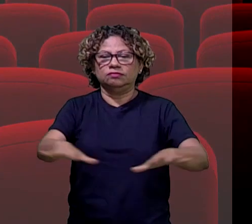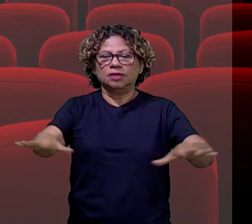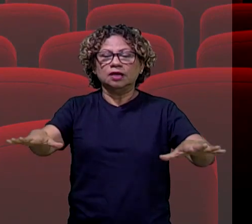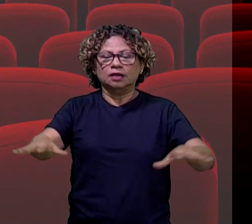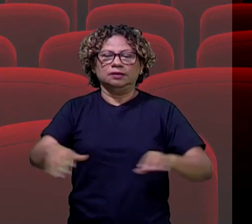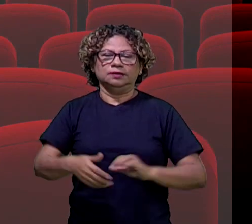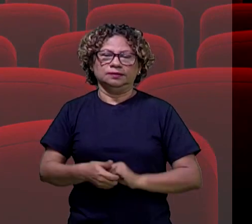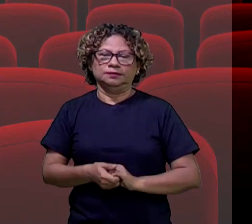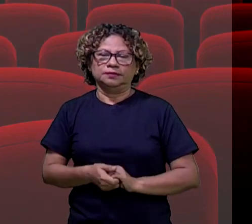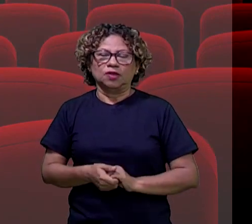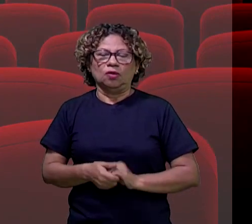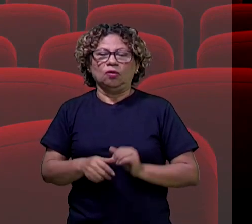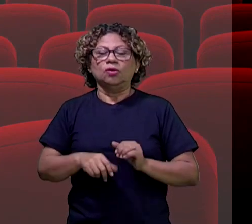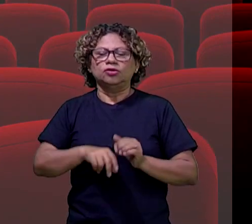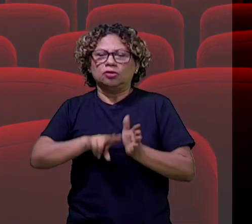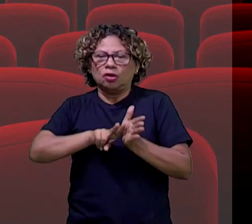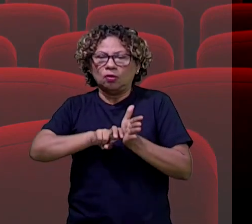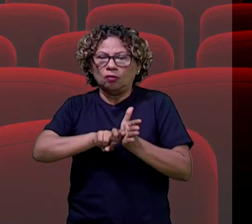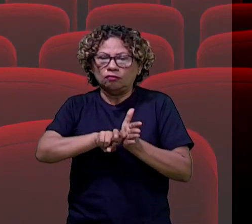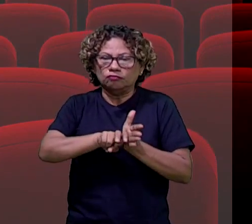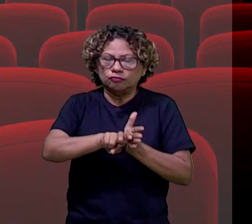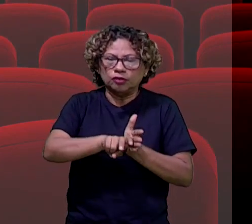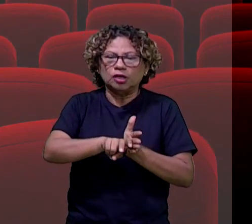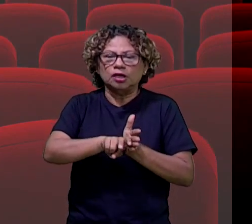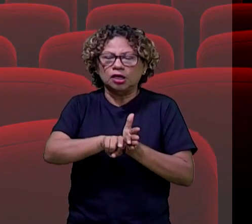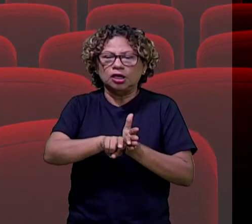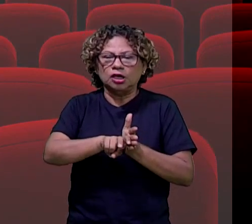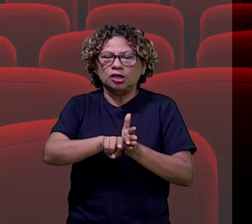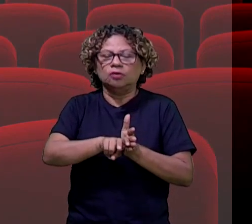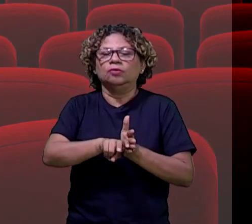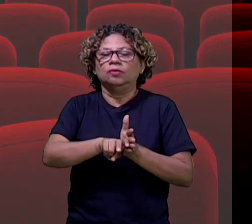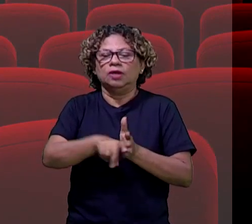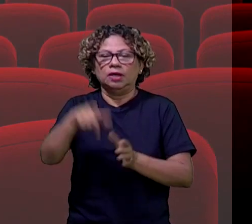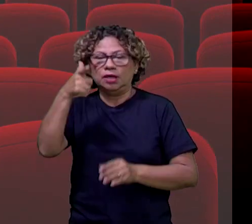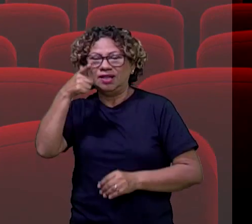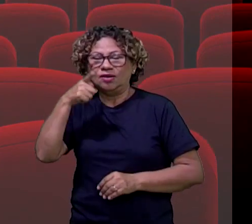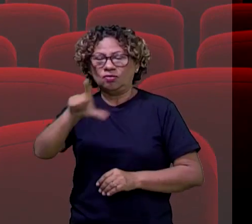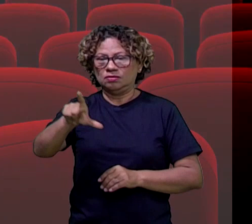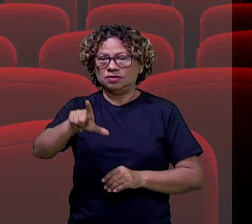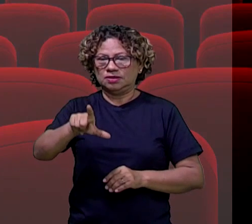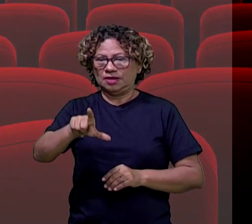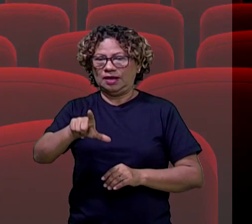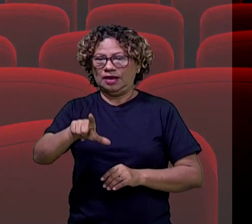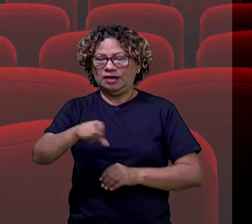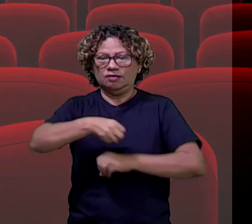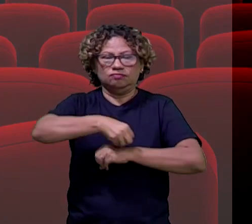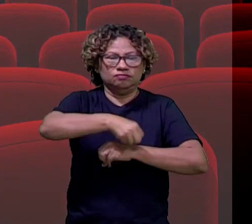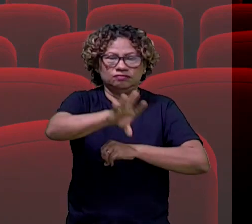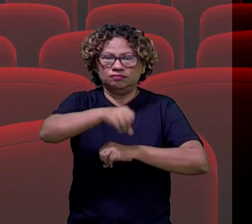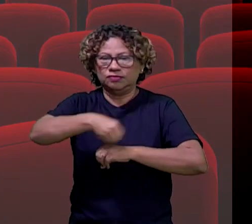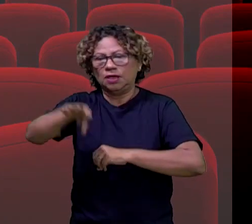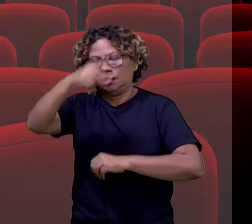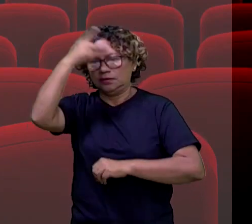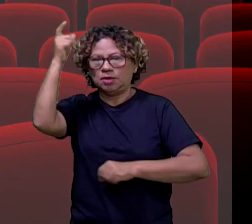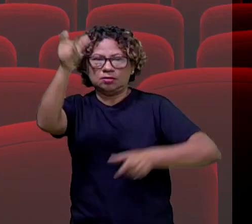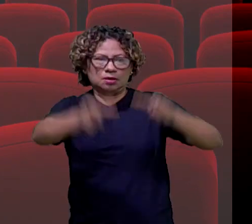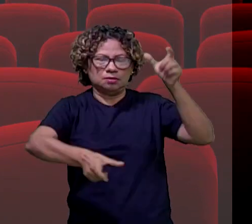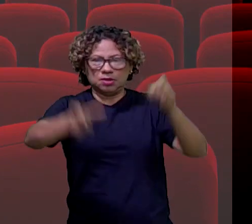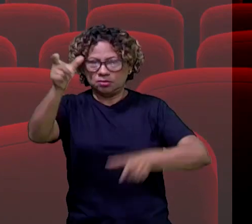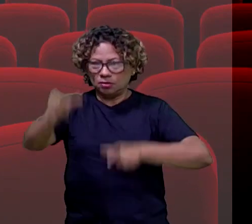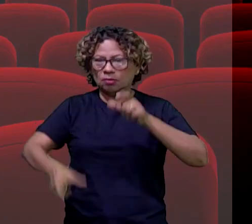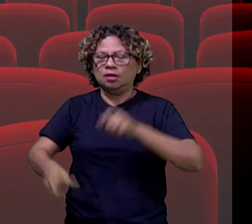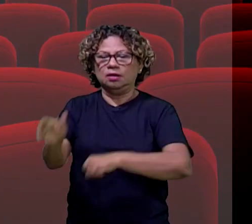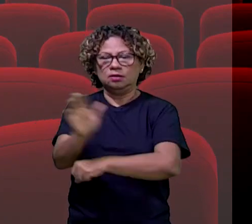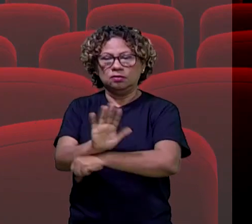onde um vírus consegue se alastrar muito facilmente e contaminar diversas pessoas. Na história do filme